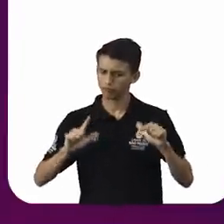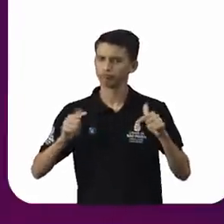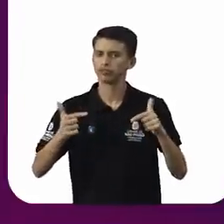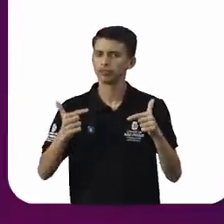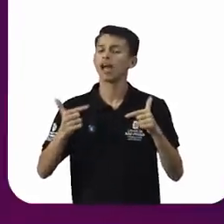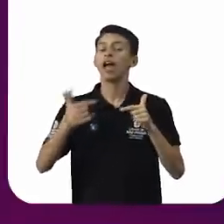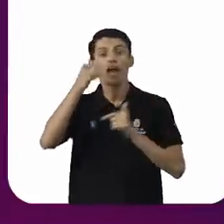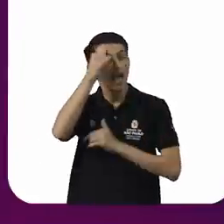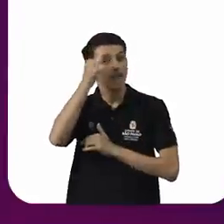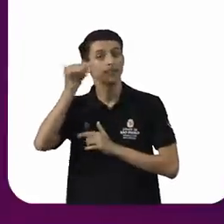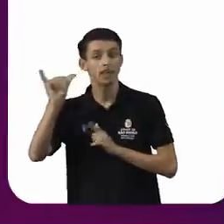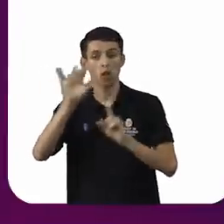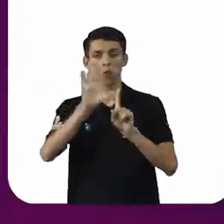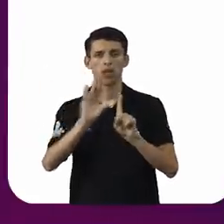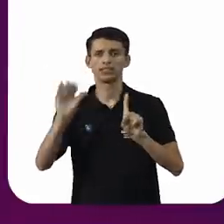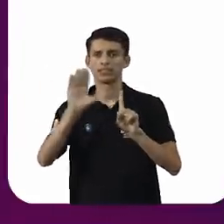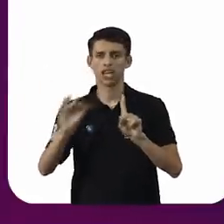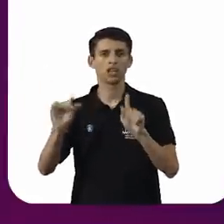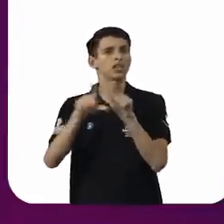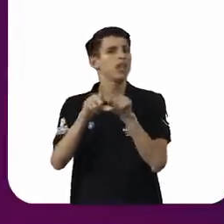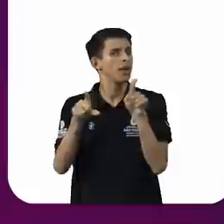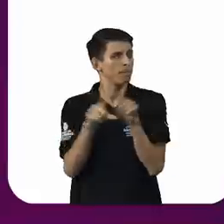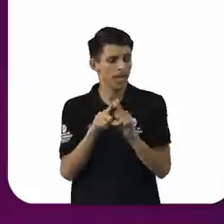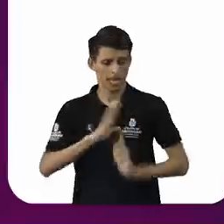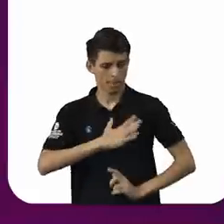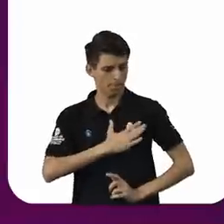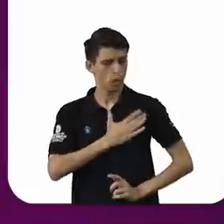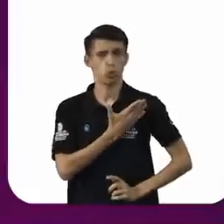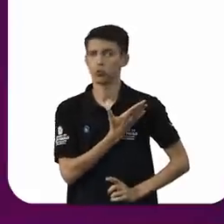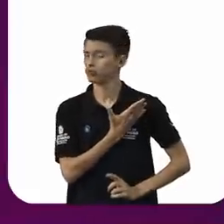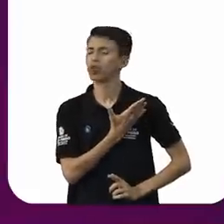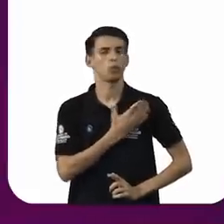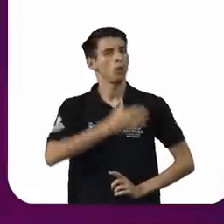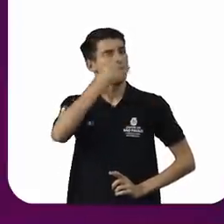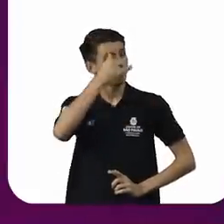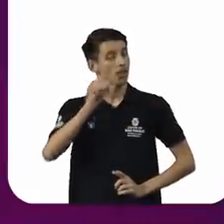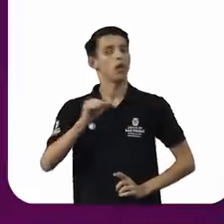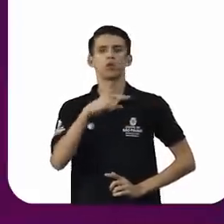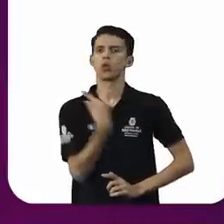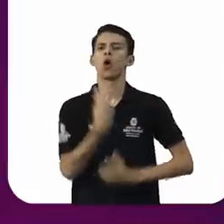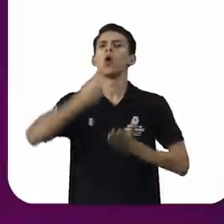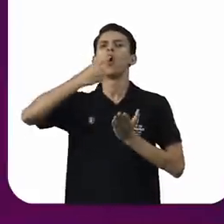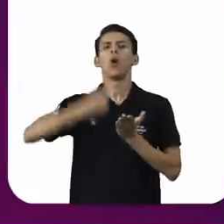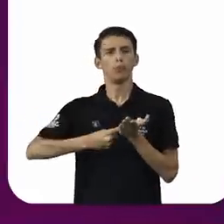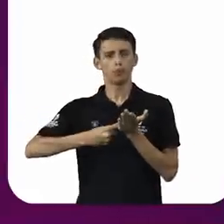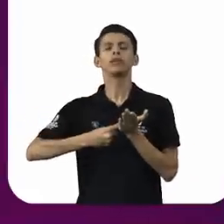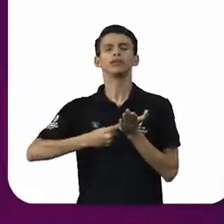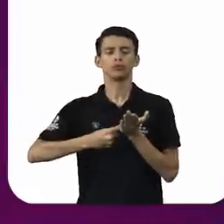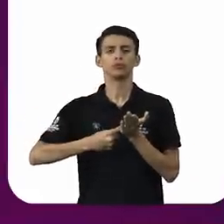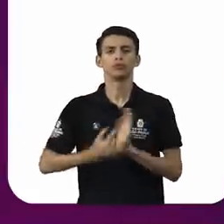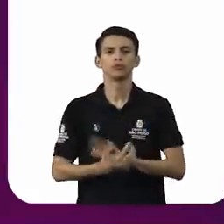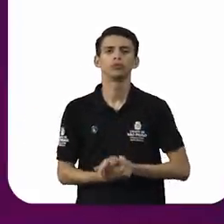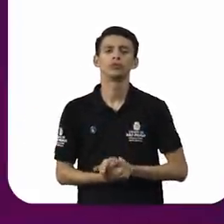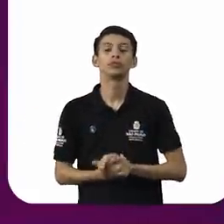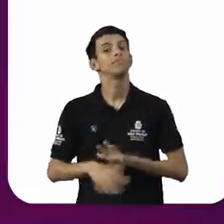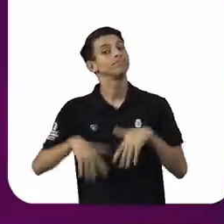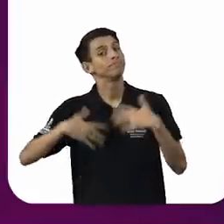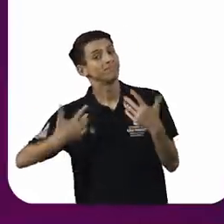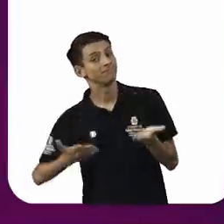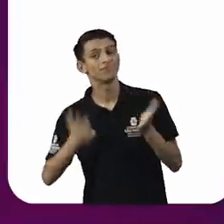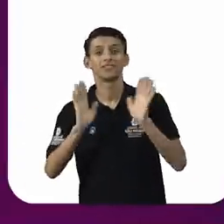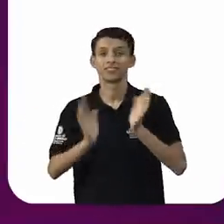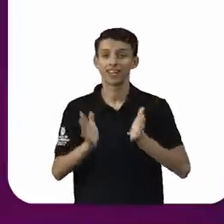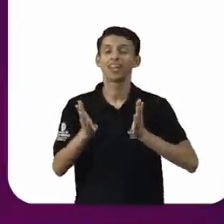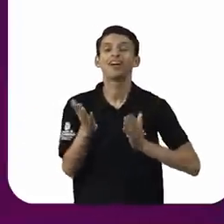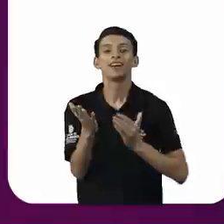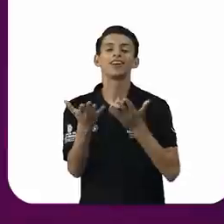assédio e todas as formas de discriminação são compromissos institucionais. Dito isto, eu gostaria de